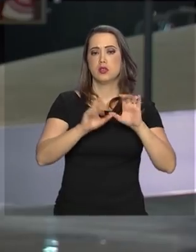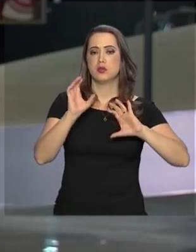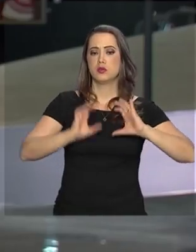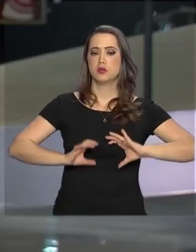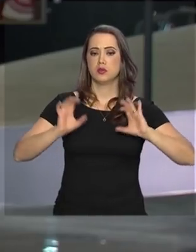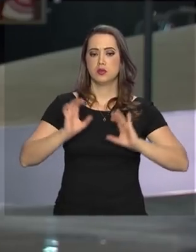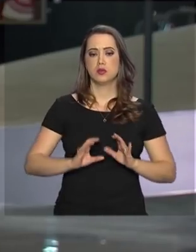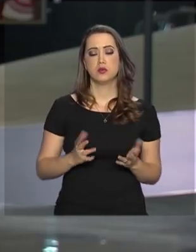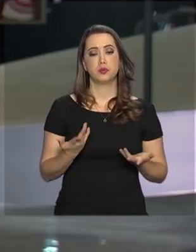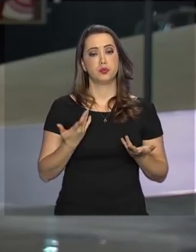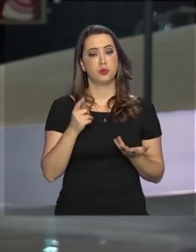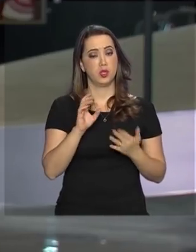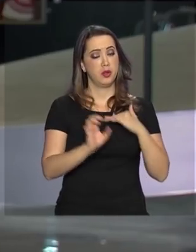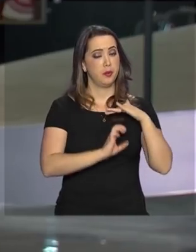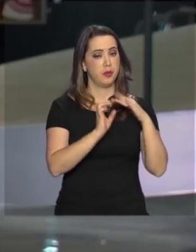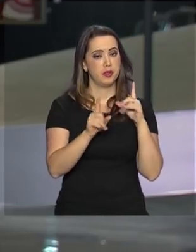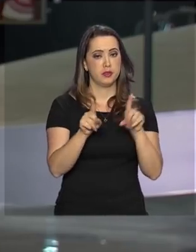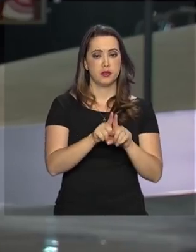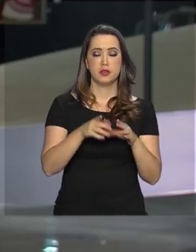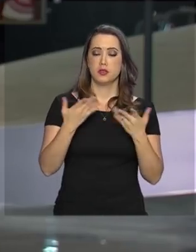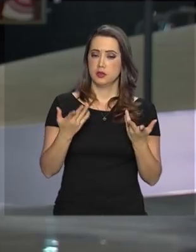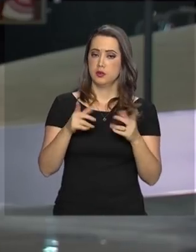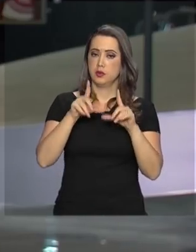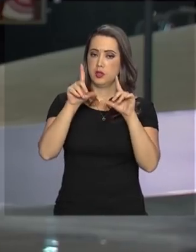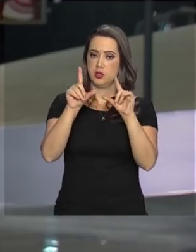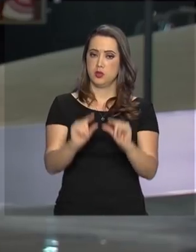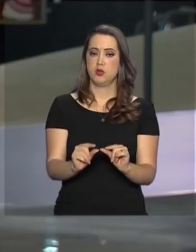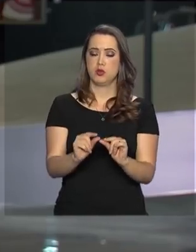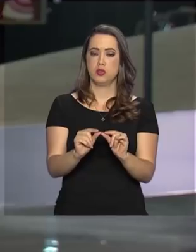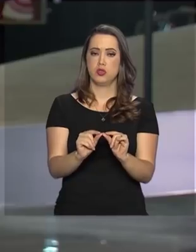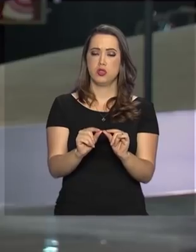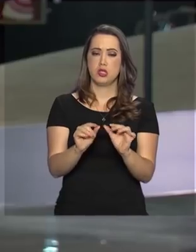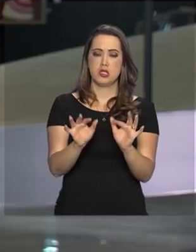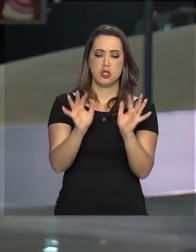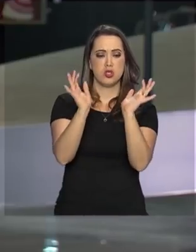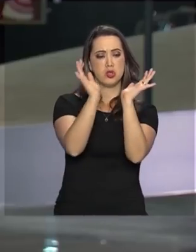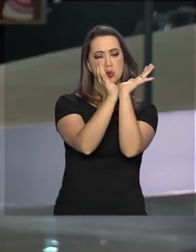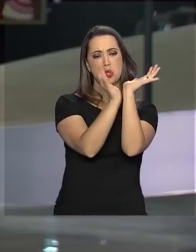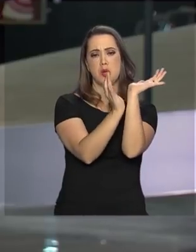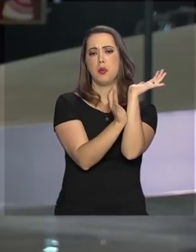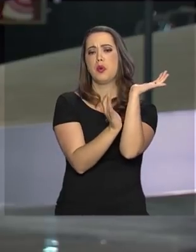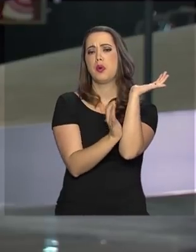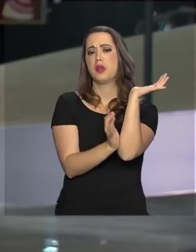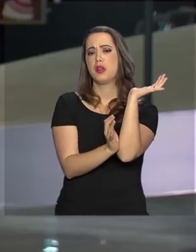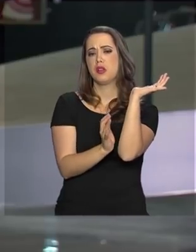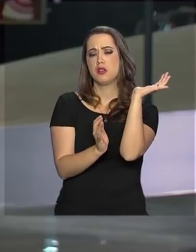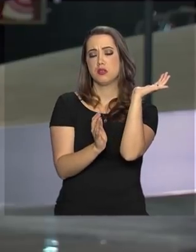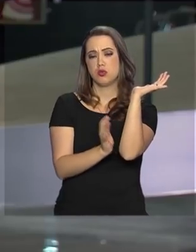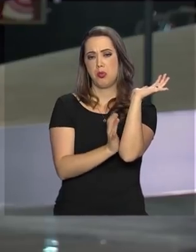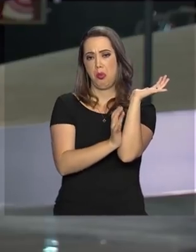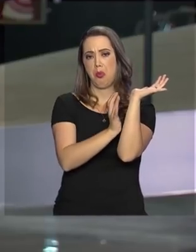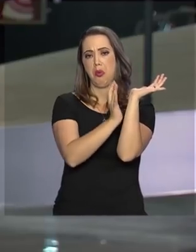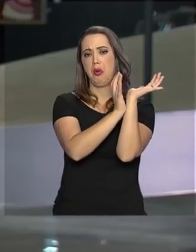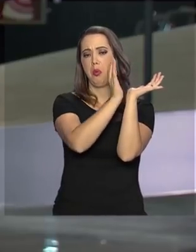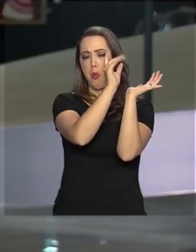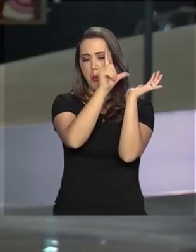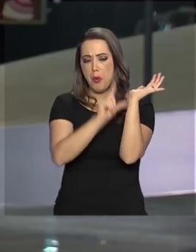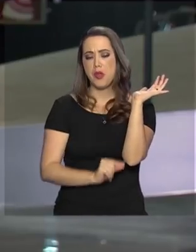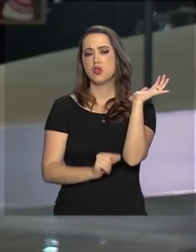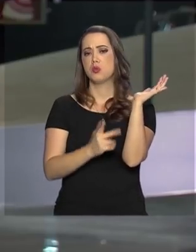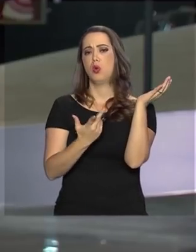e empresas. E é uma forma de diminuir a burocracia de acesso a essas normas e também uma forma de